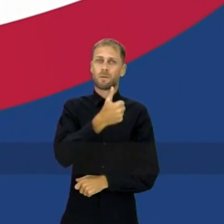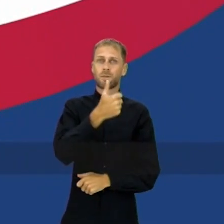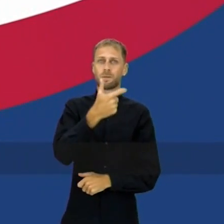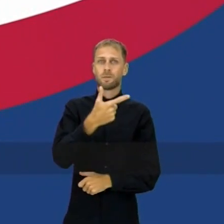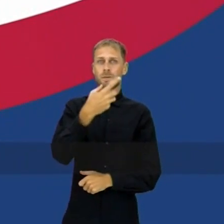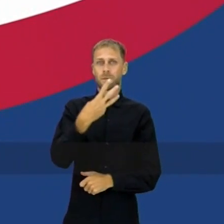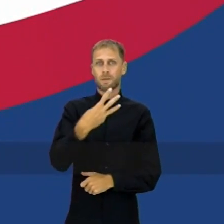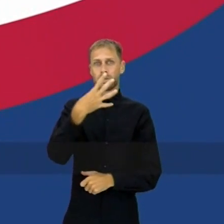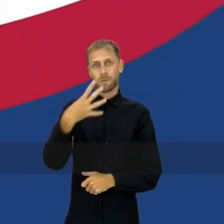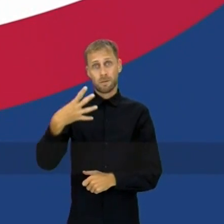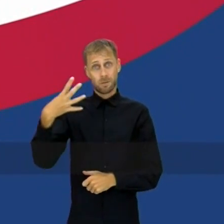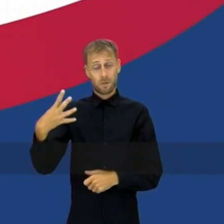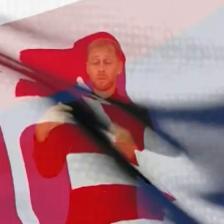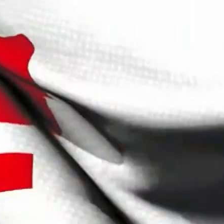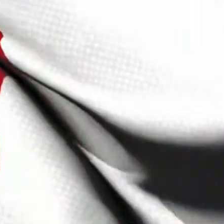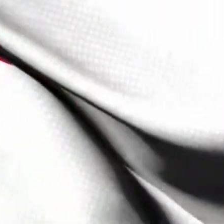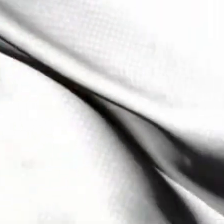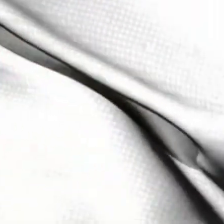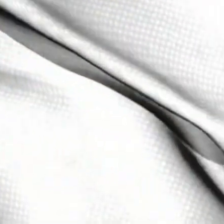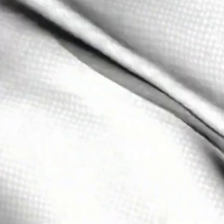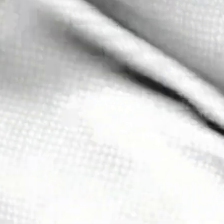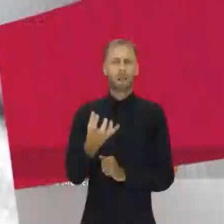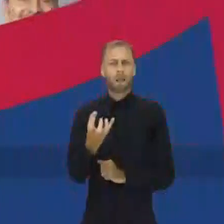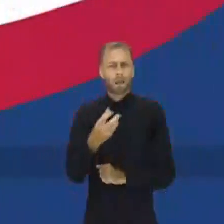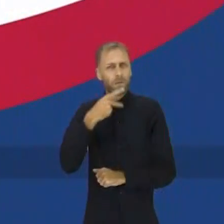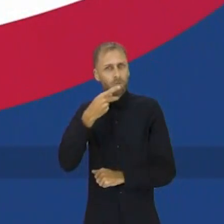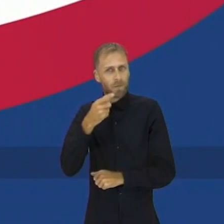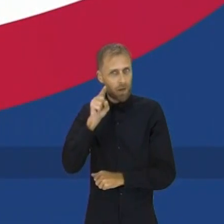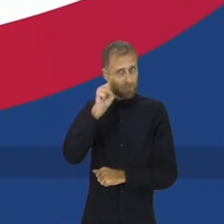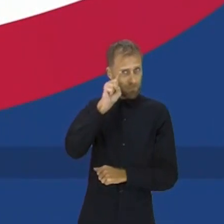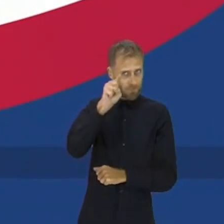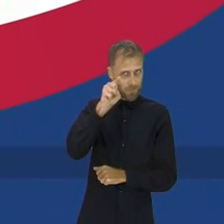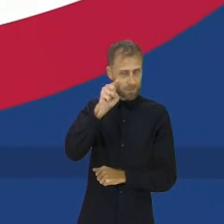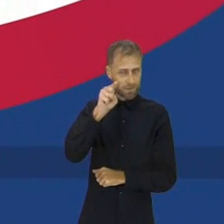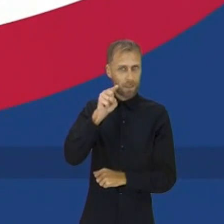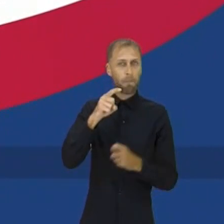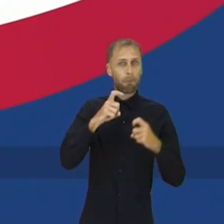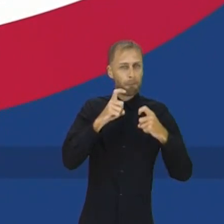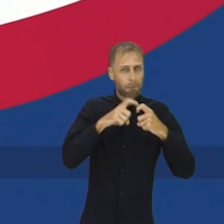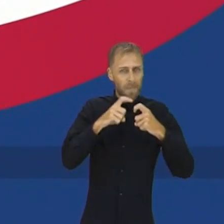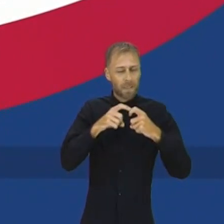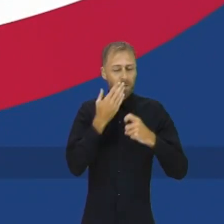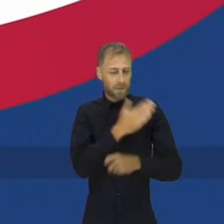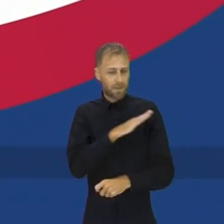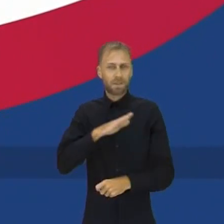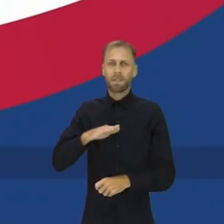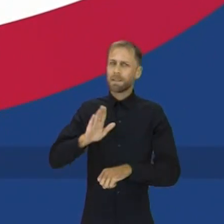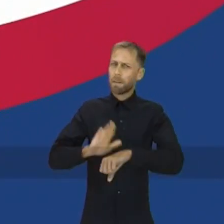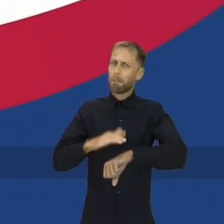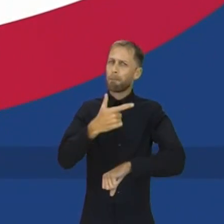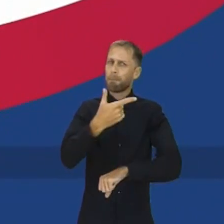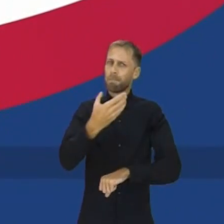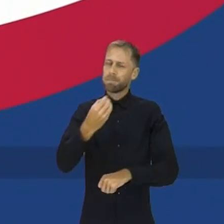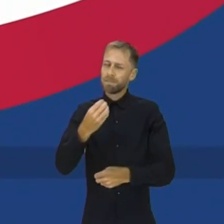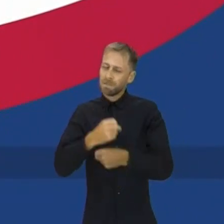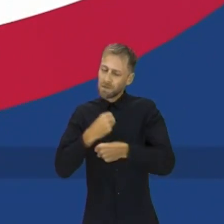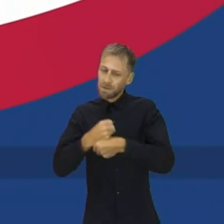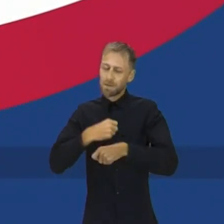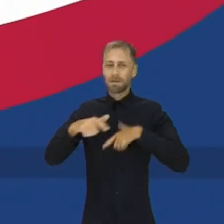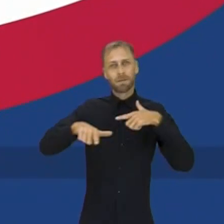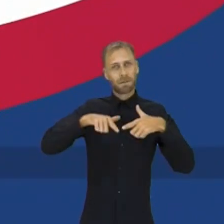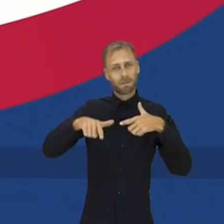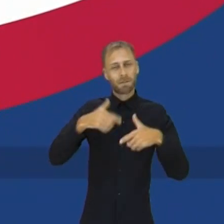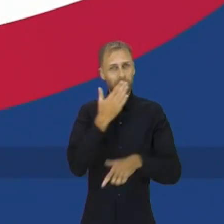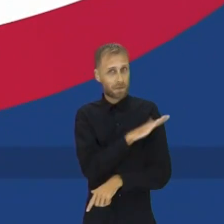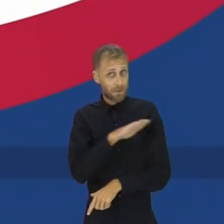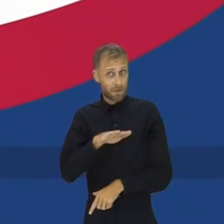12344, conto com o seu voto. Eu quero falar com você. Sou cirurgiã pediátrica, tenho mais de 20 anos salvando